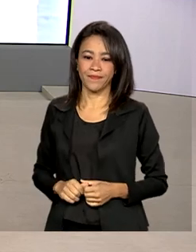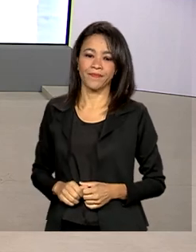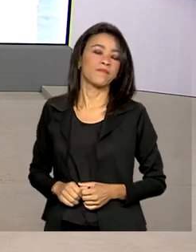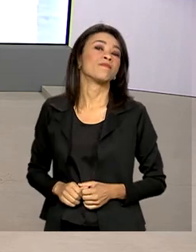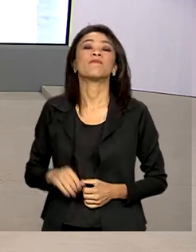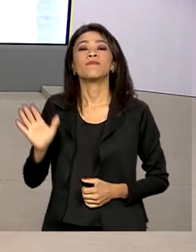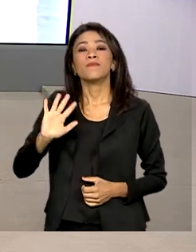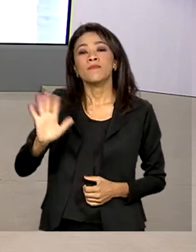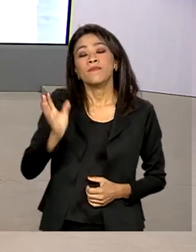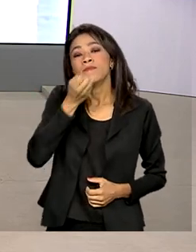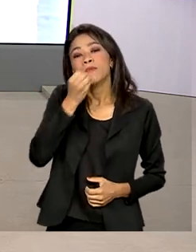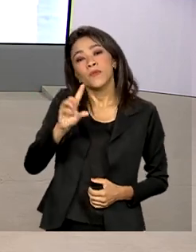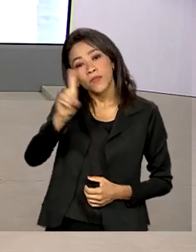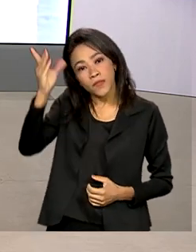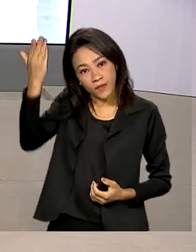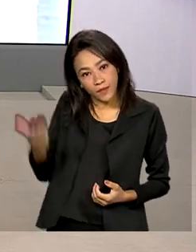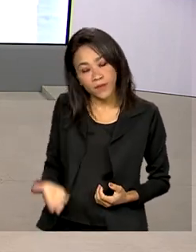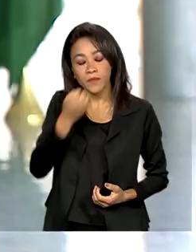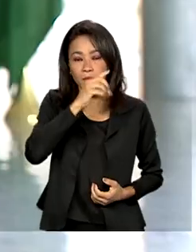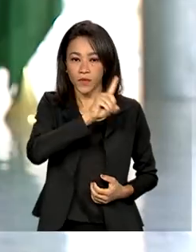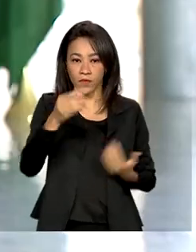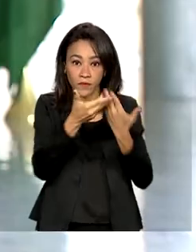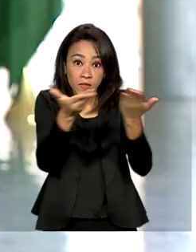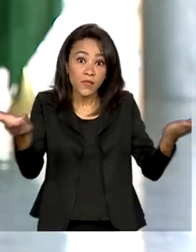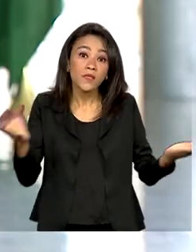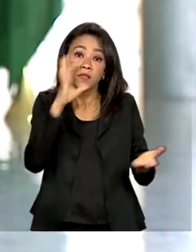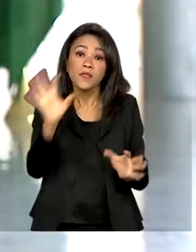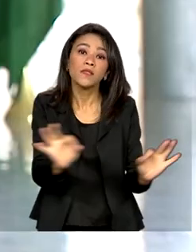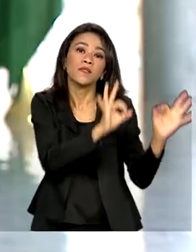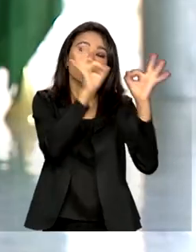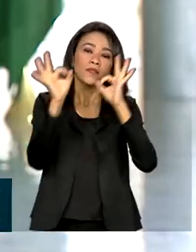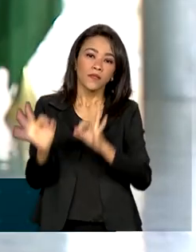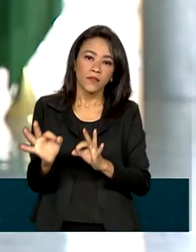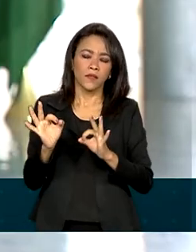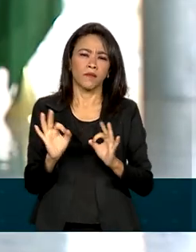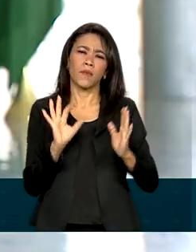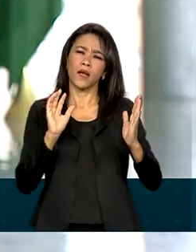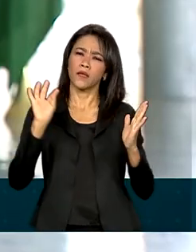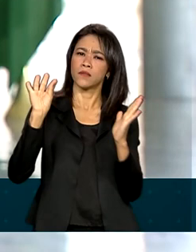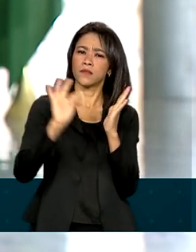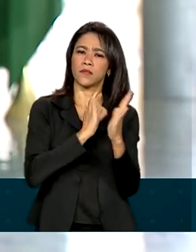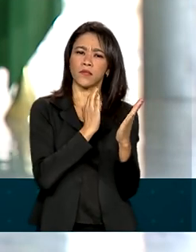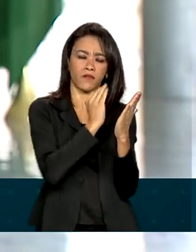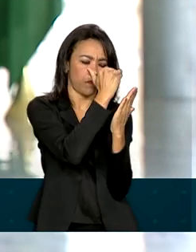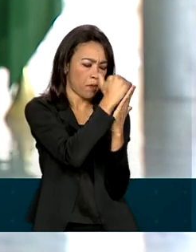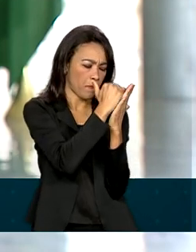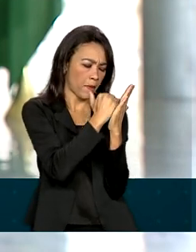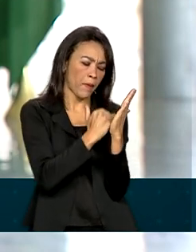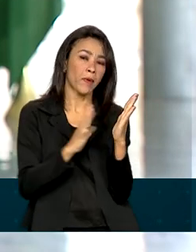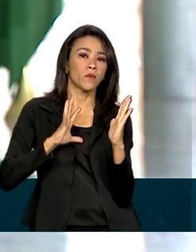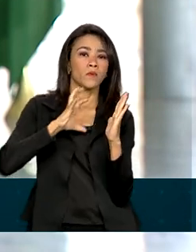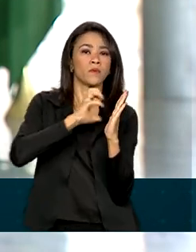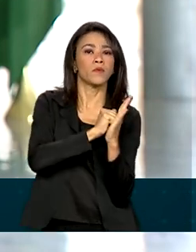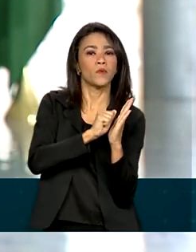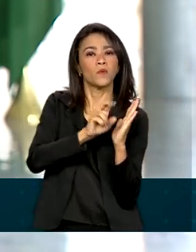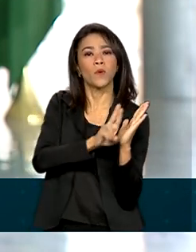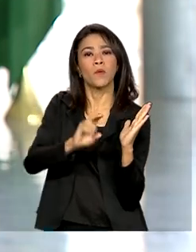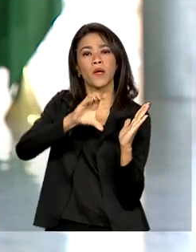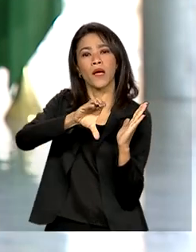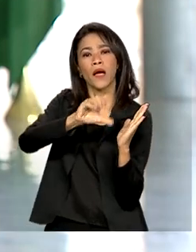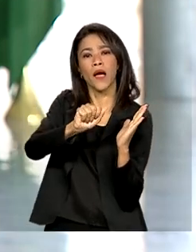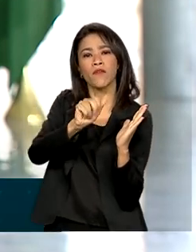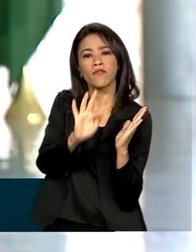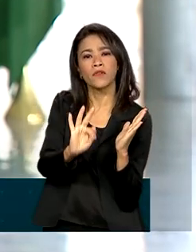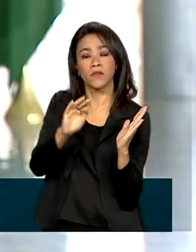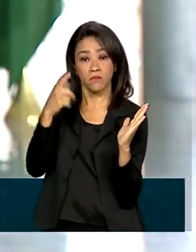Renata, bom dia para você, bom dia a todos que nos acompanham. Para se inscrever no Cadastro Nacional da Agricultura Familiar, o